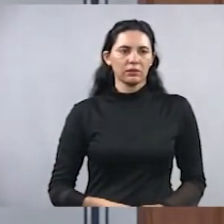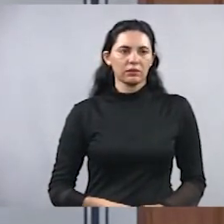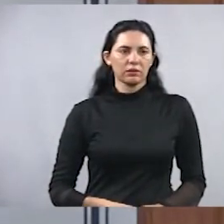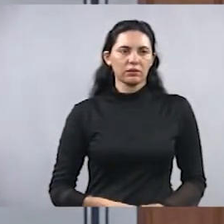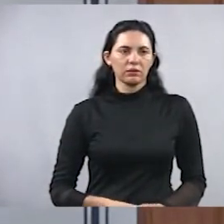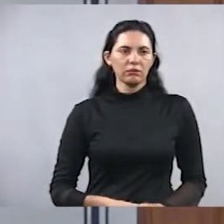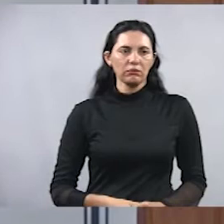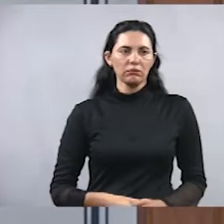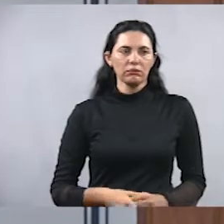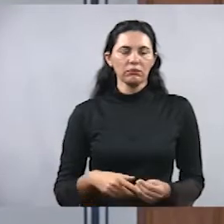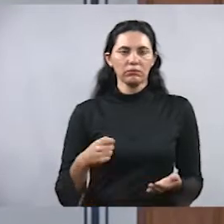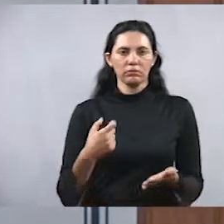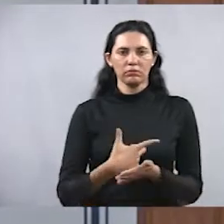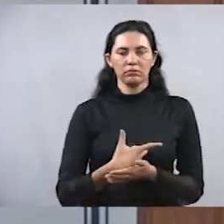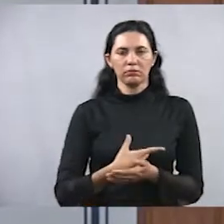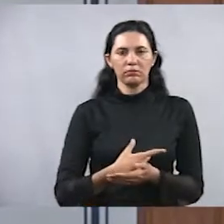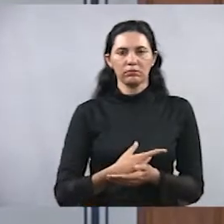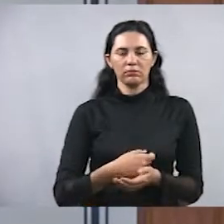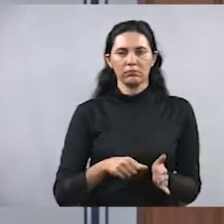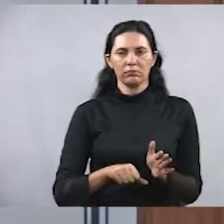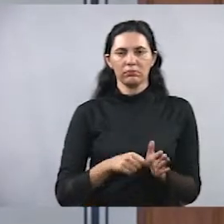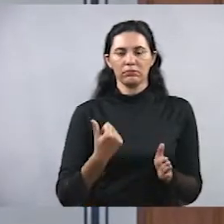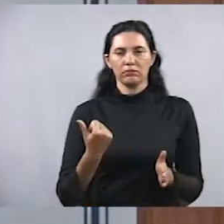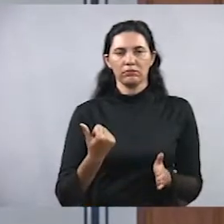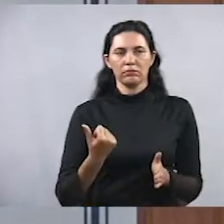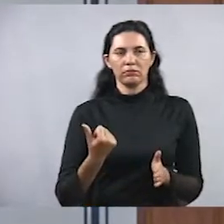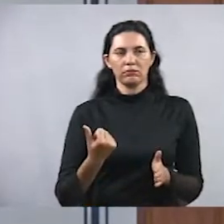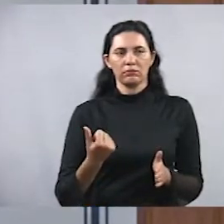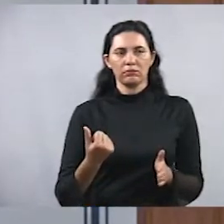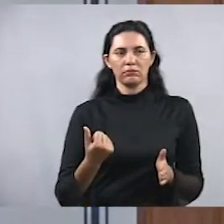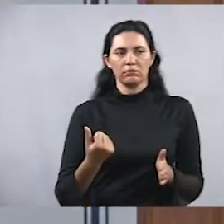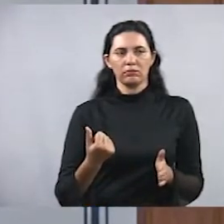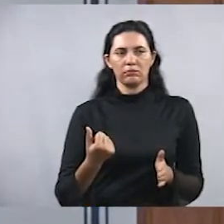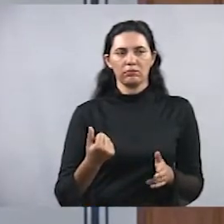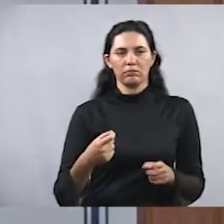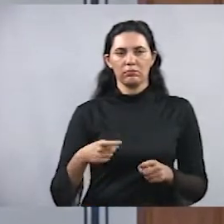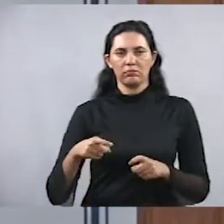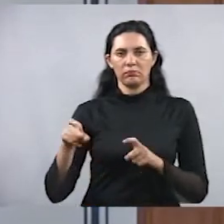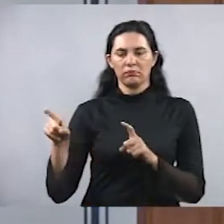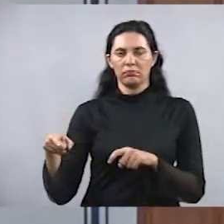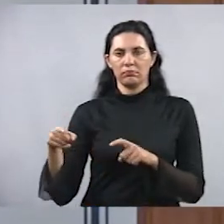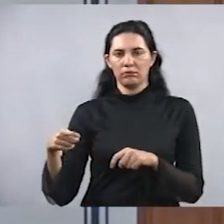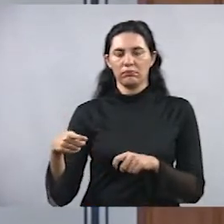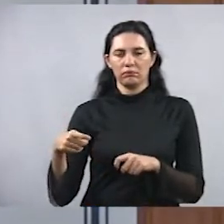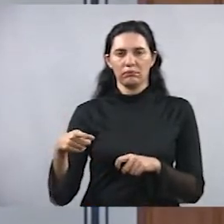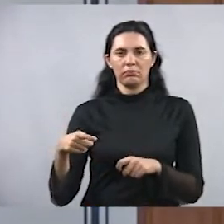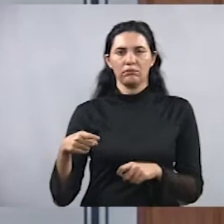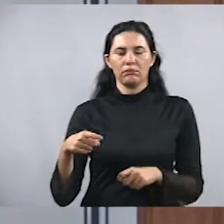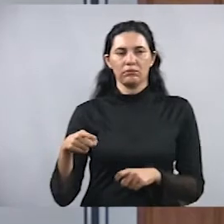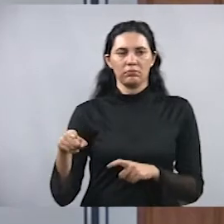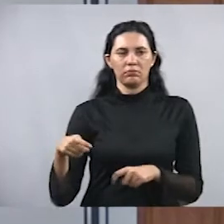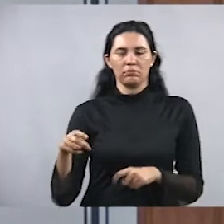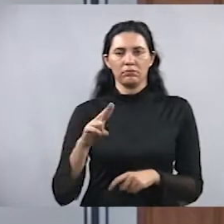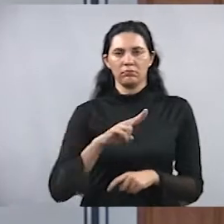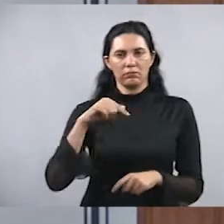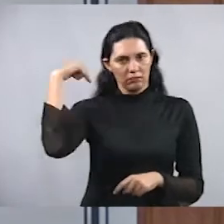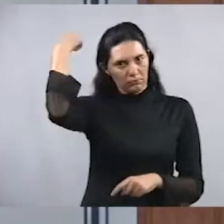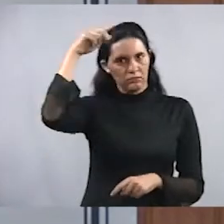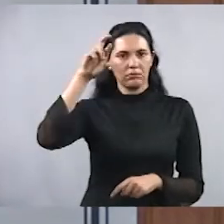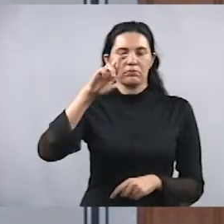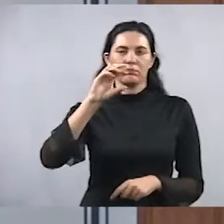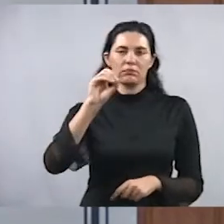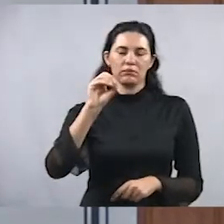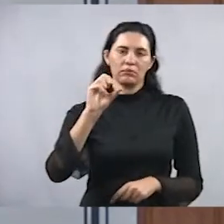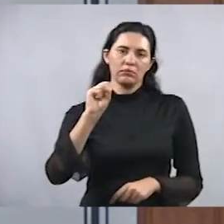Adquiriram a primeira propriedade, o sítio Santa Rosa. Foi desbravador